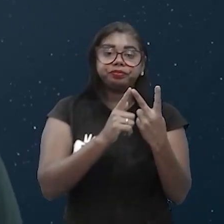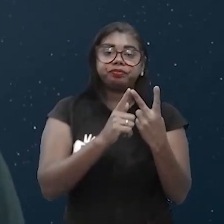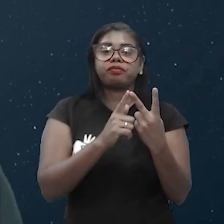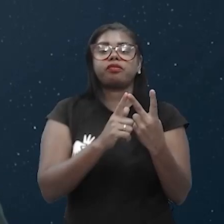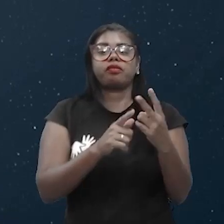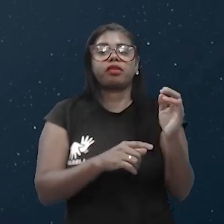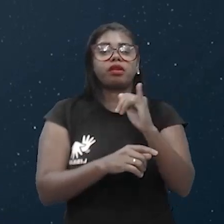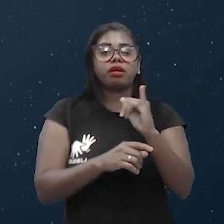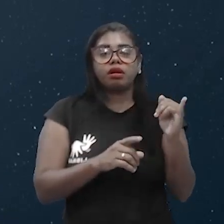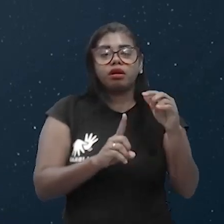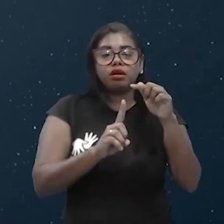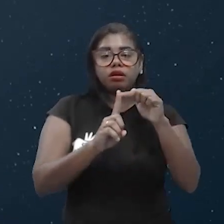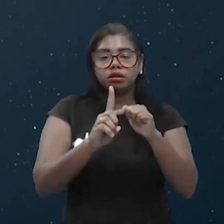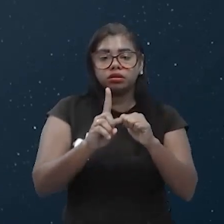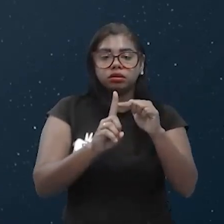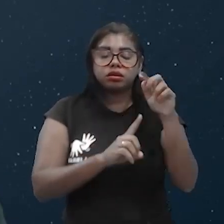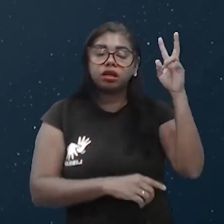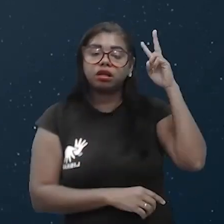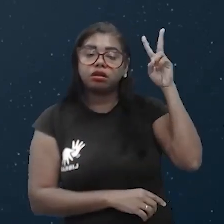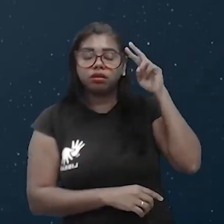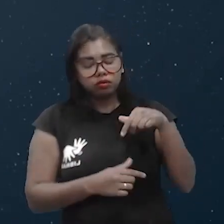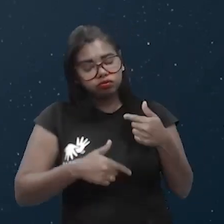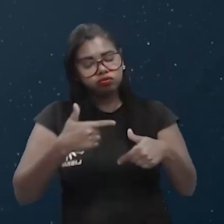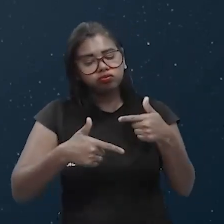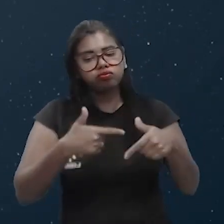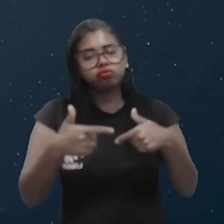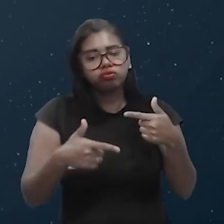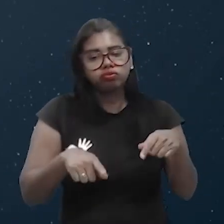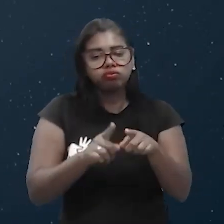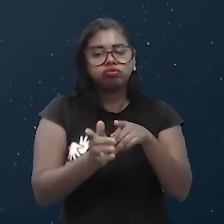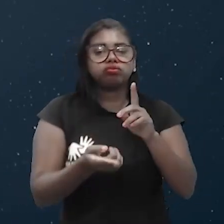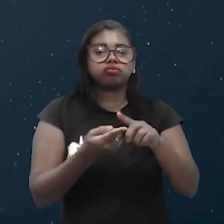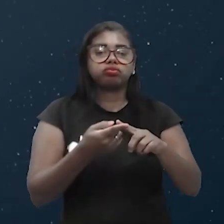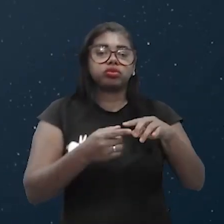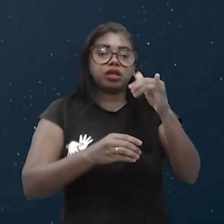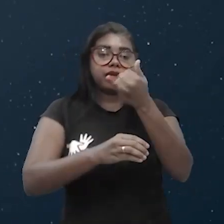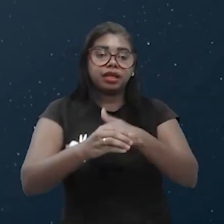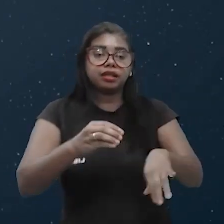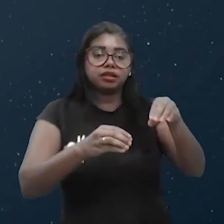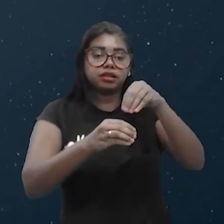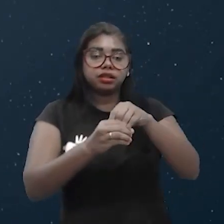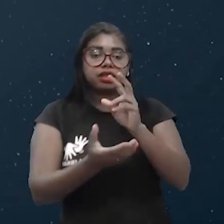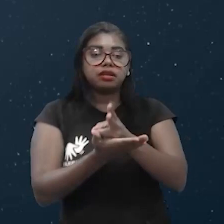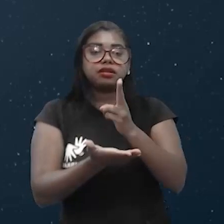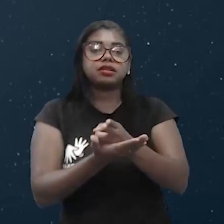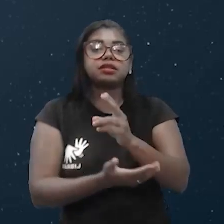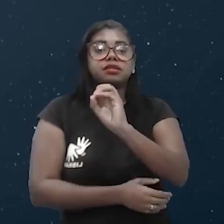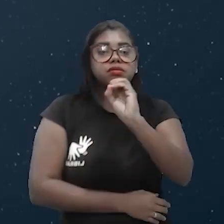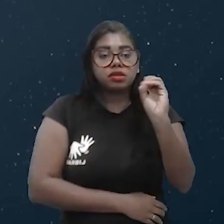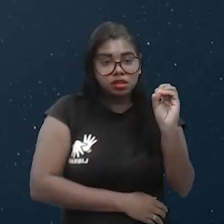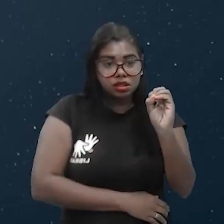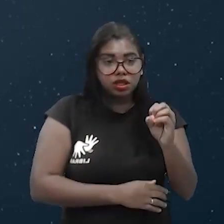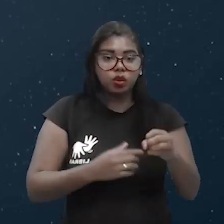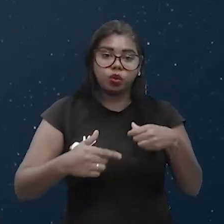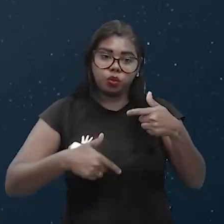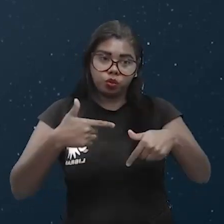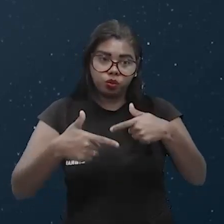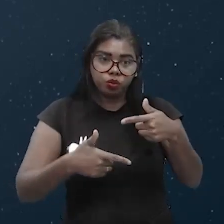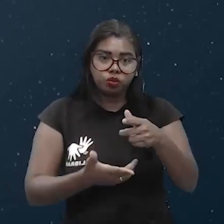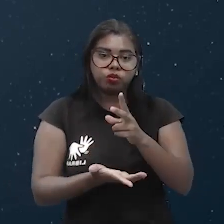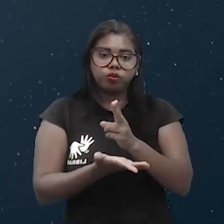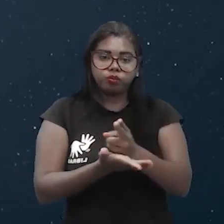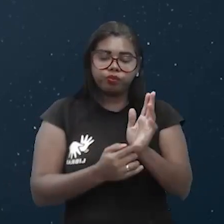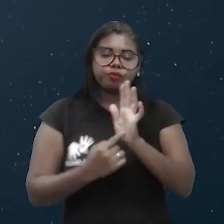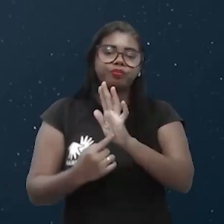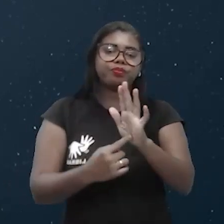dois adiabáticos. Lembrando que no trabalho cíclico, a energia interna é sempre zero. E o trabalho é feito pela área. Lembrando